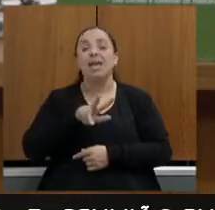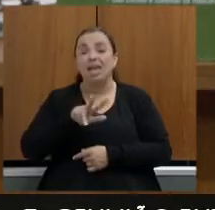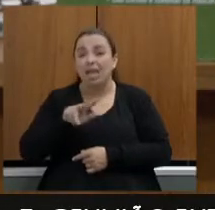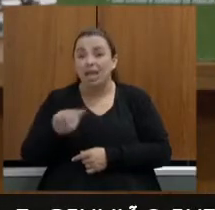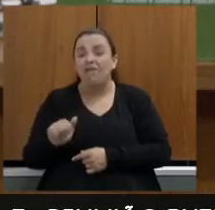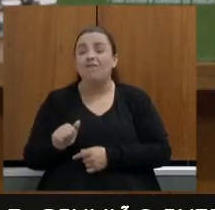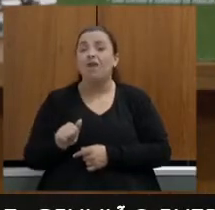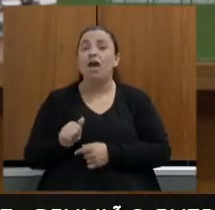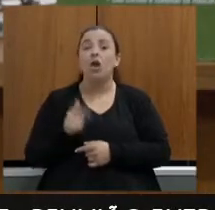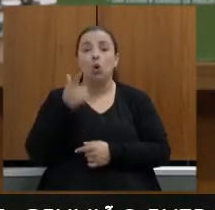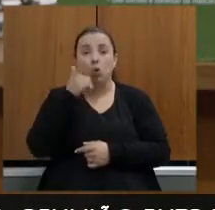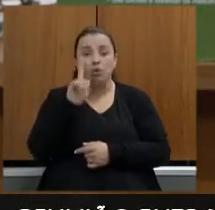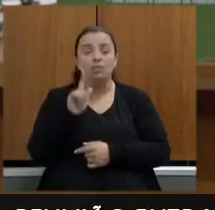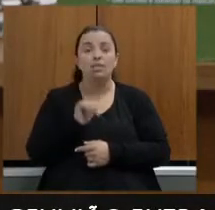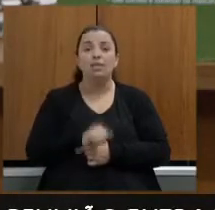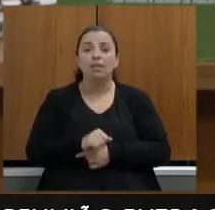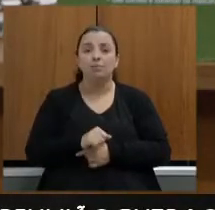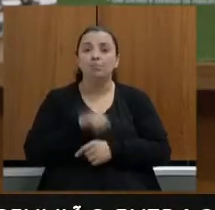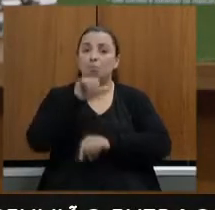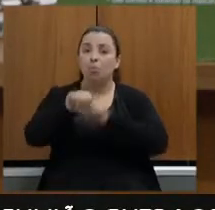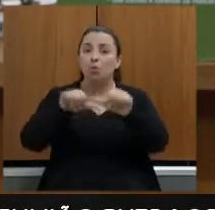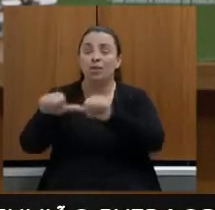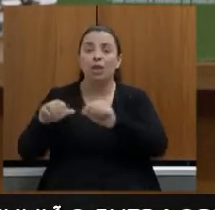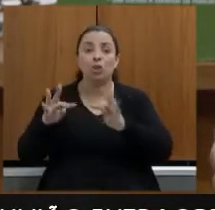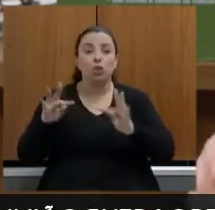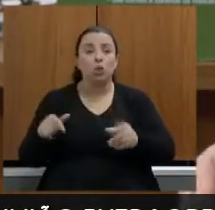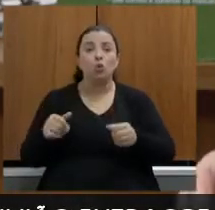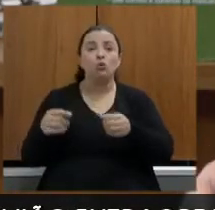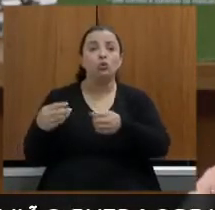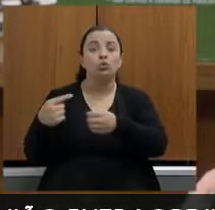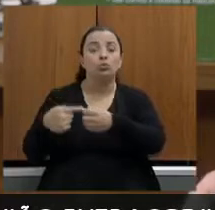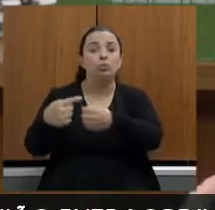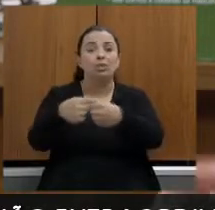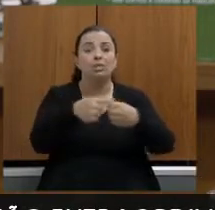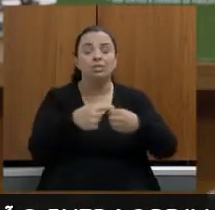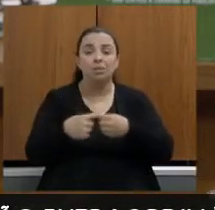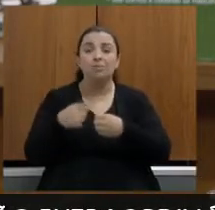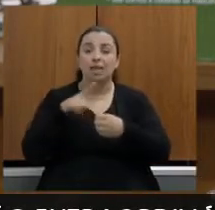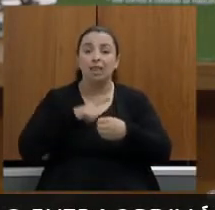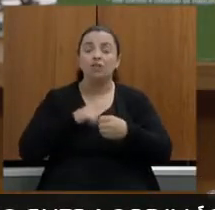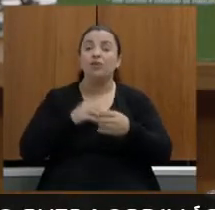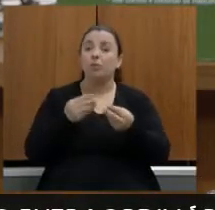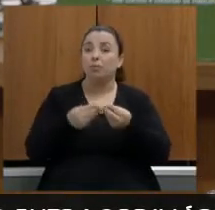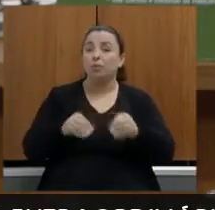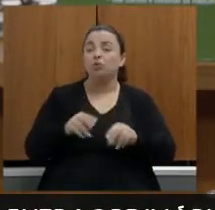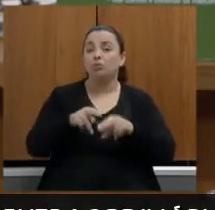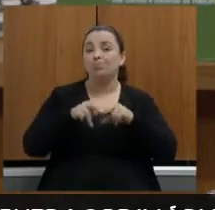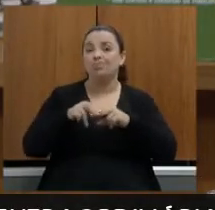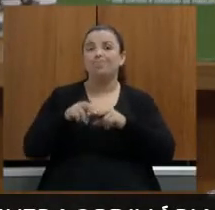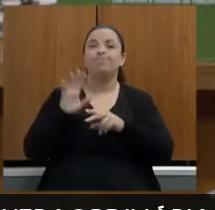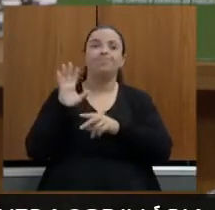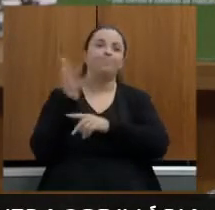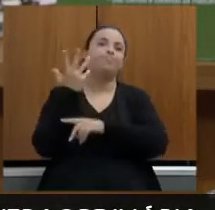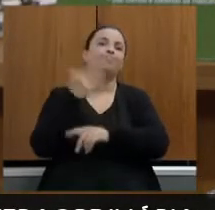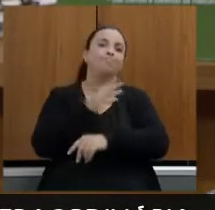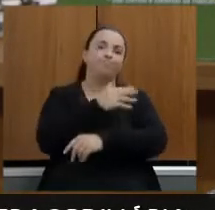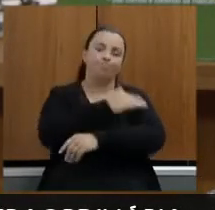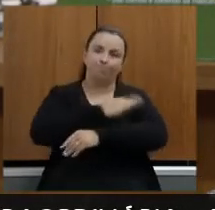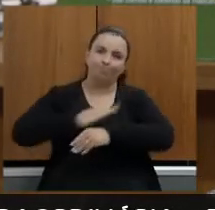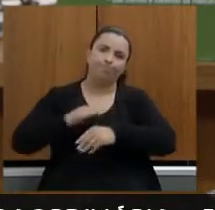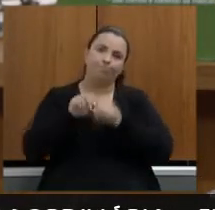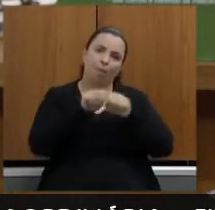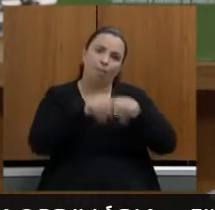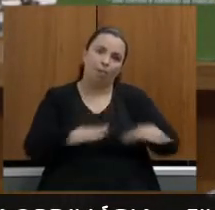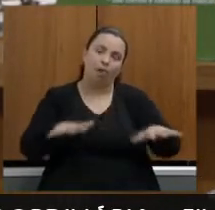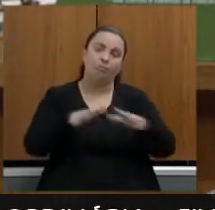acordo e sendo priorizadas essas obras e percebendo que não seria possível